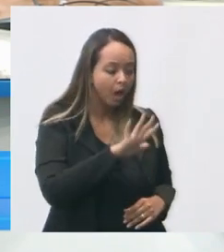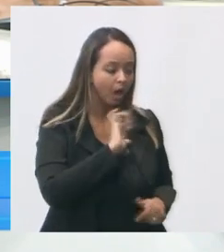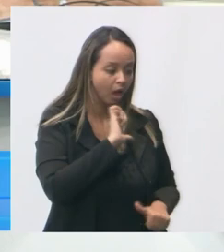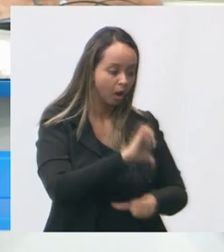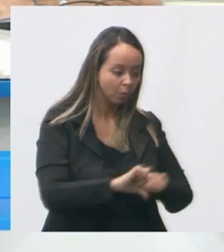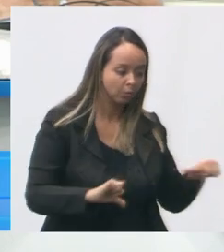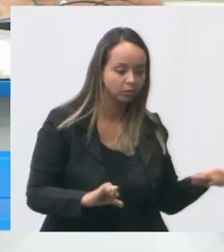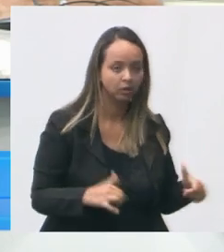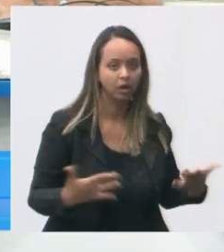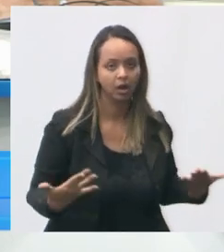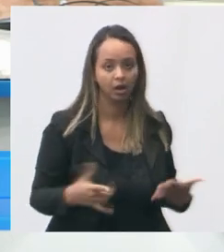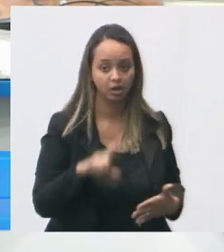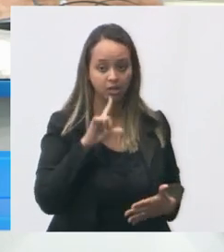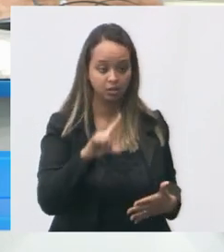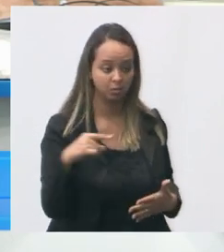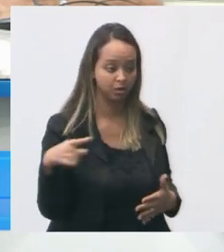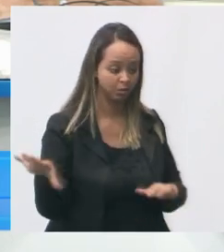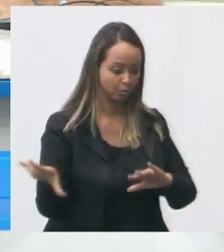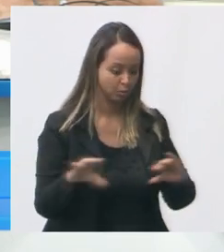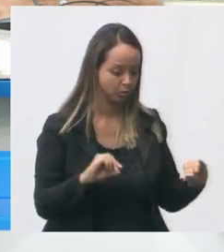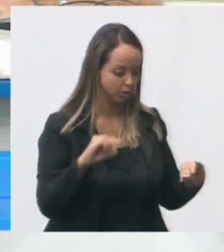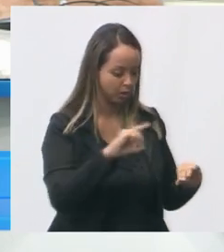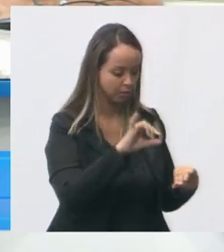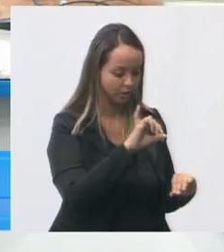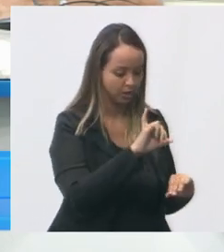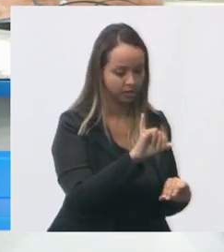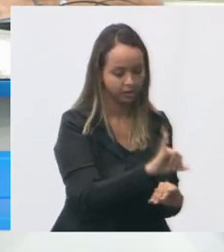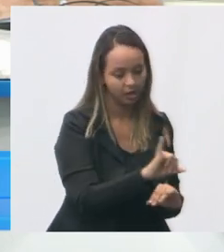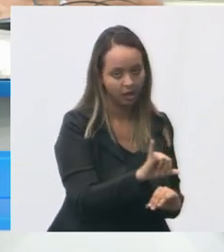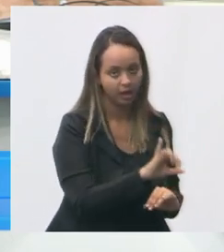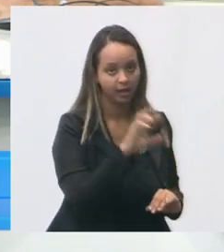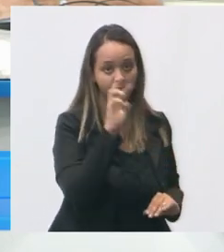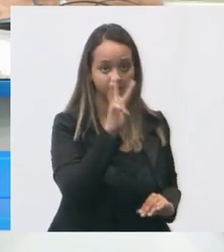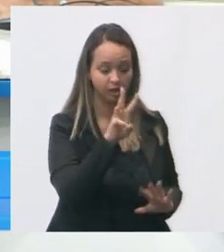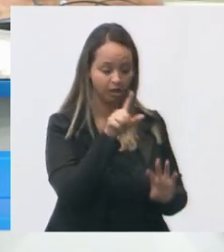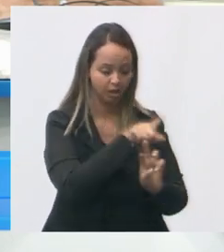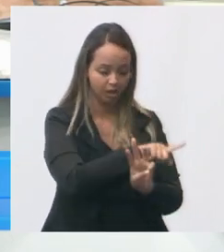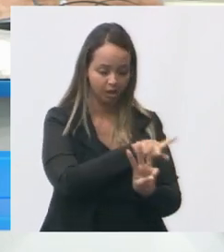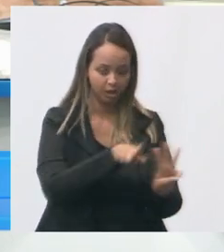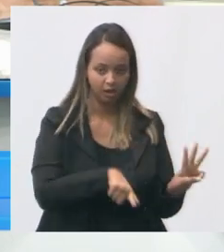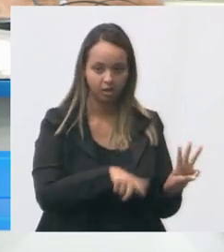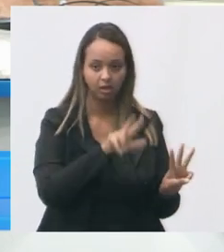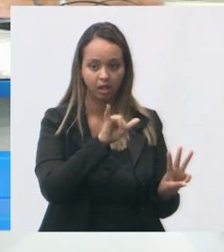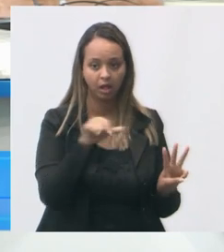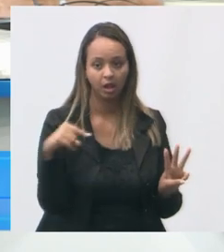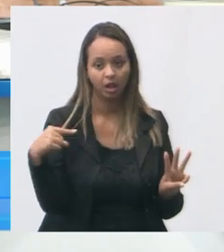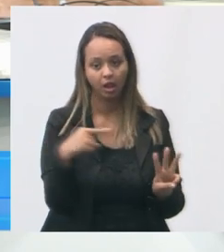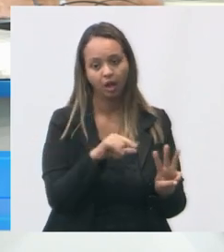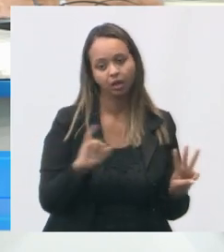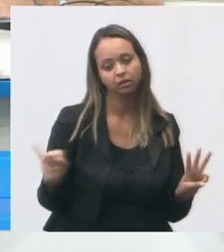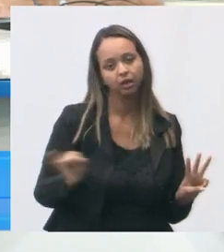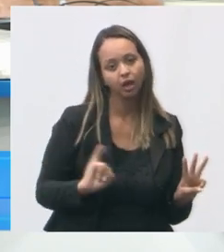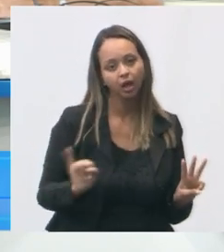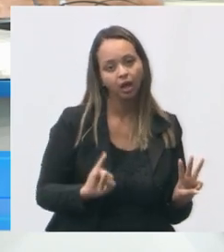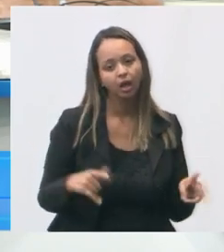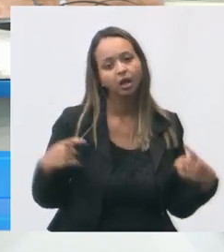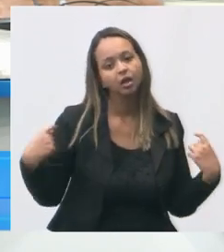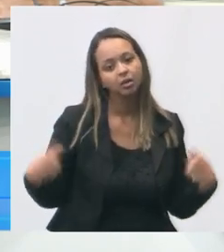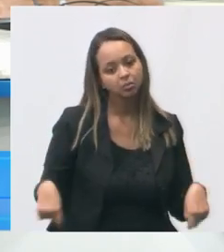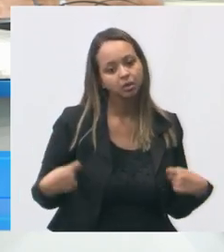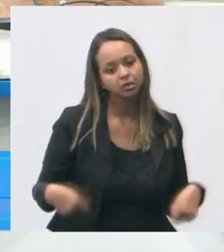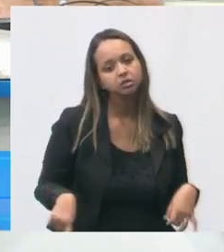essa semana já para Itararé então a tuberculose hoje toda a assistência tuberculose da cidade de Vitória está lá em Itararé esse tipo de coisa que é